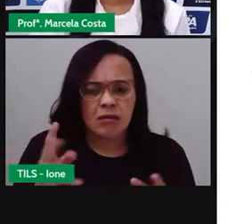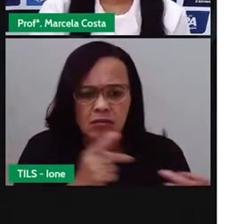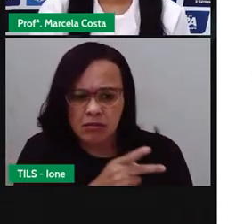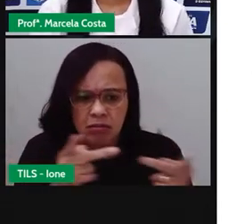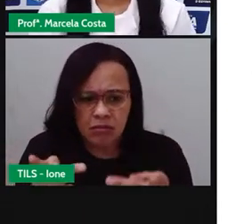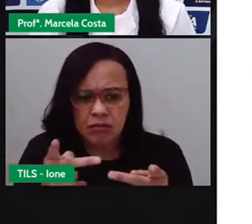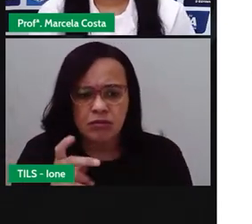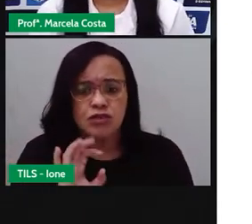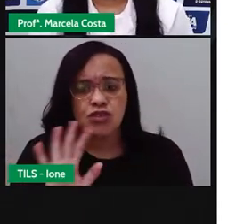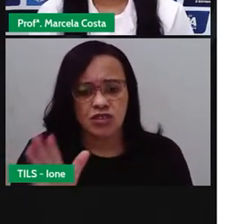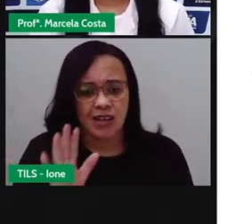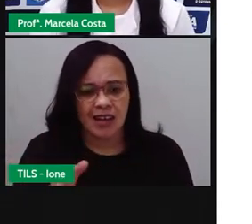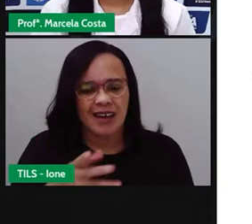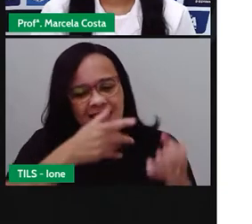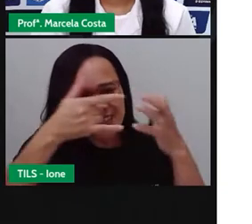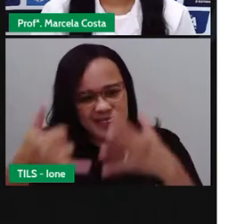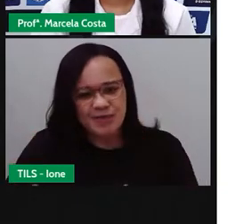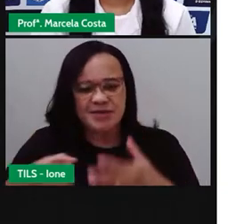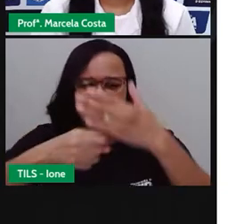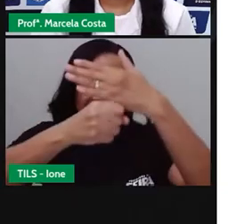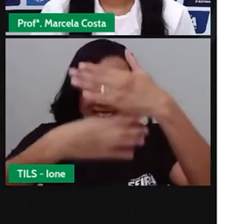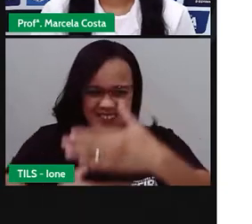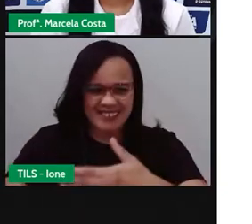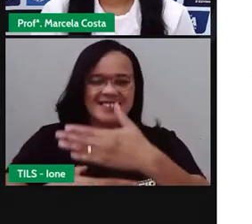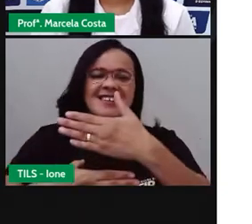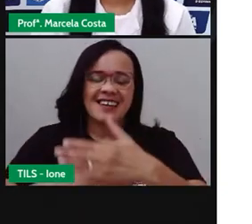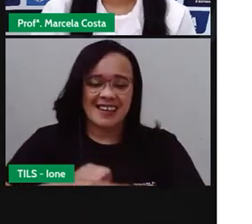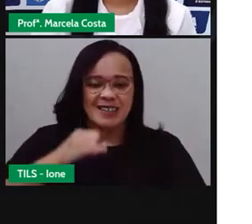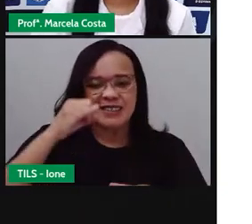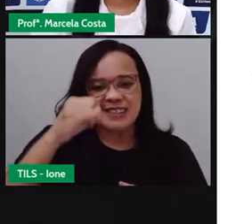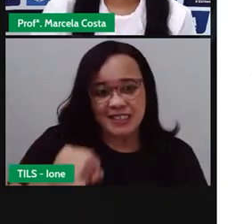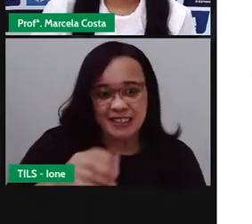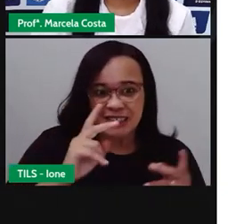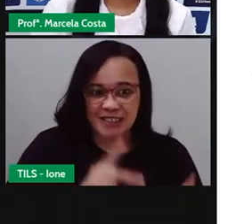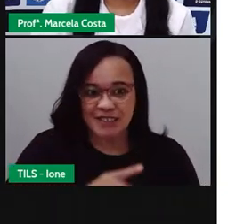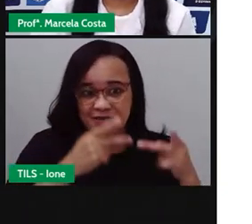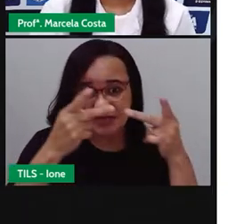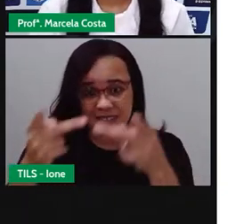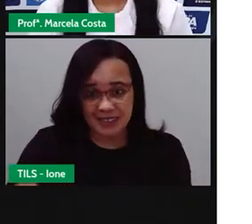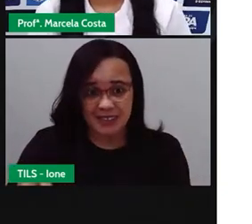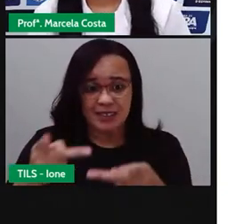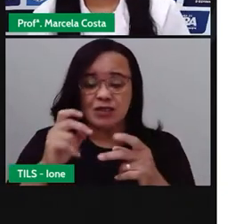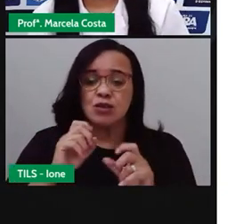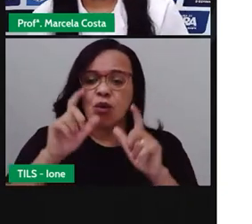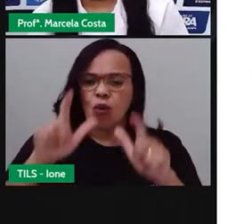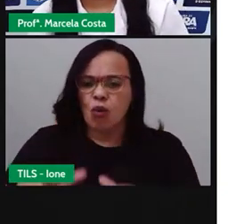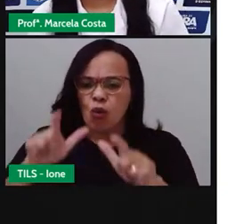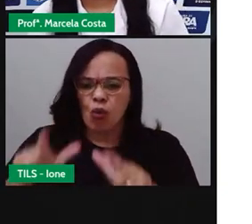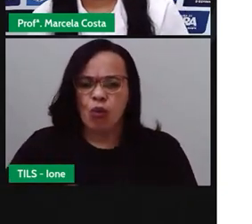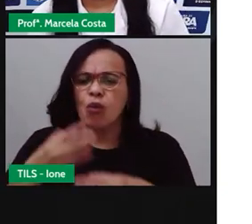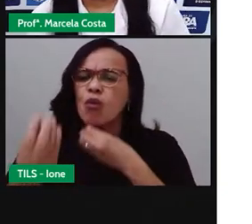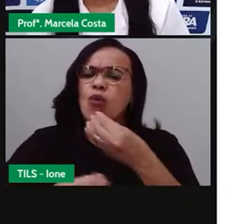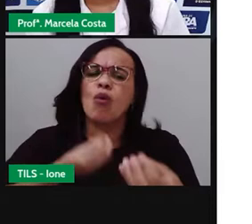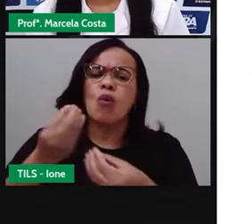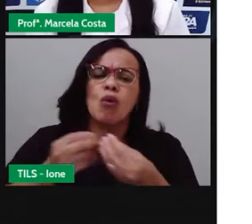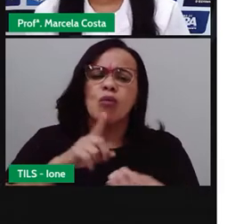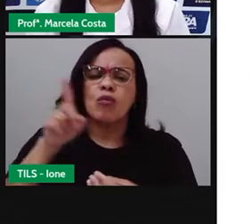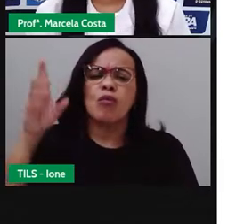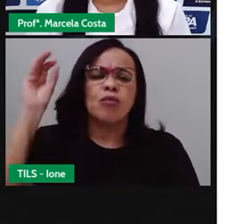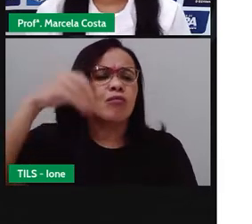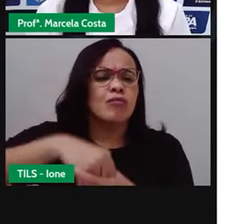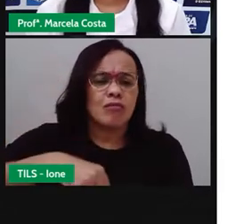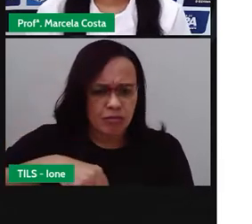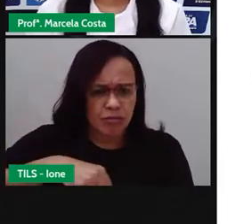Conta aqui para mim se você observou que é um lugar organizado, as